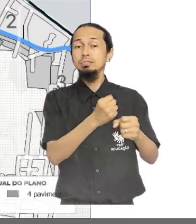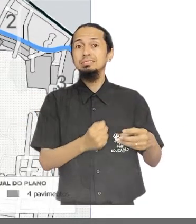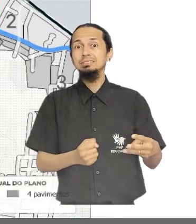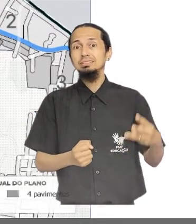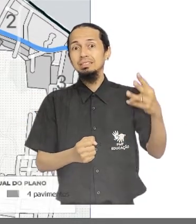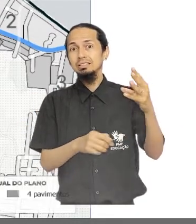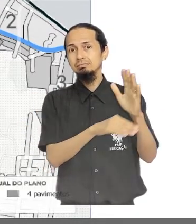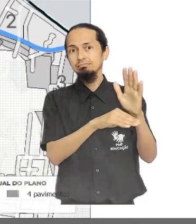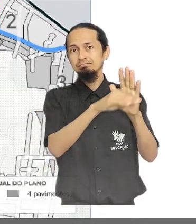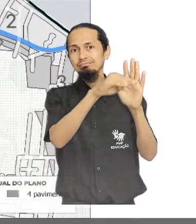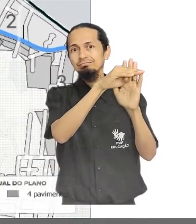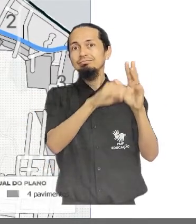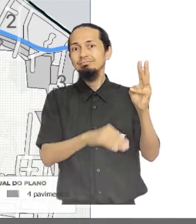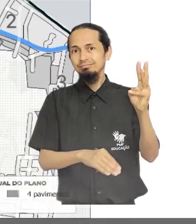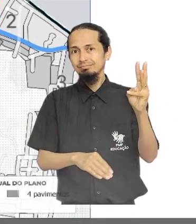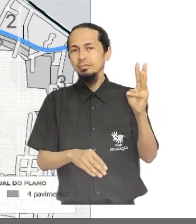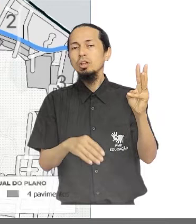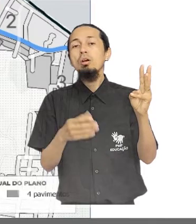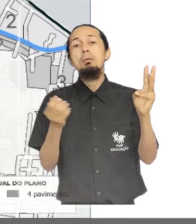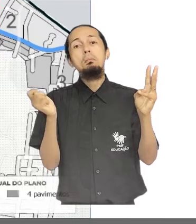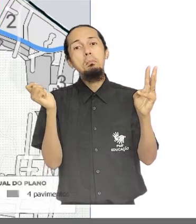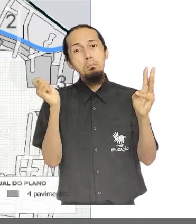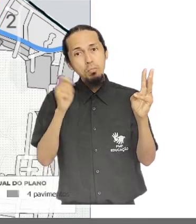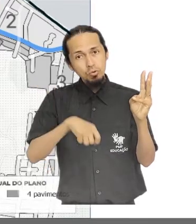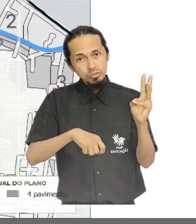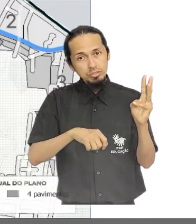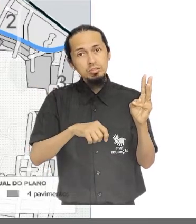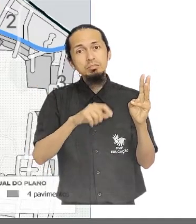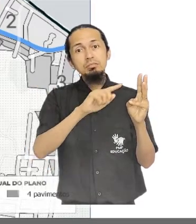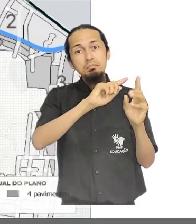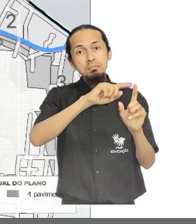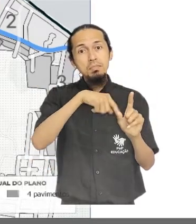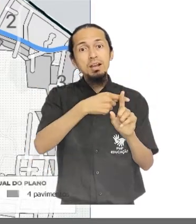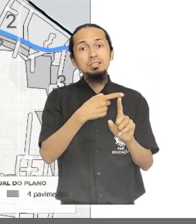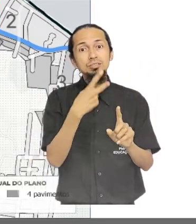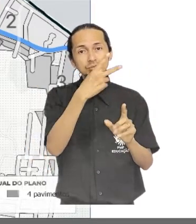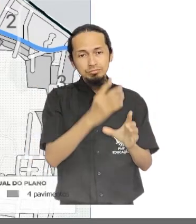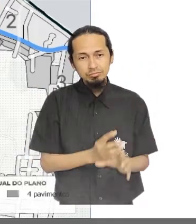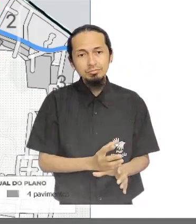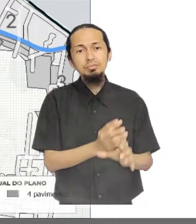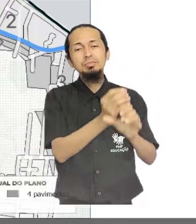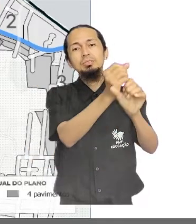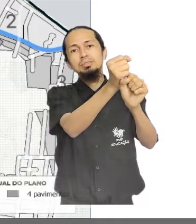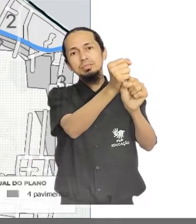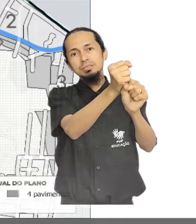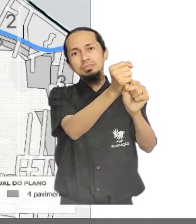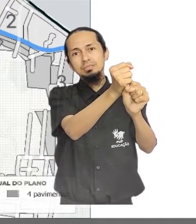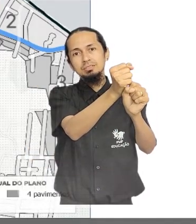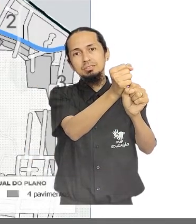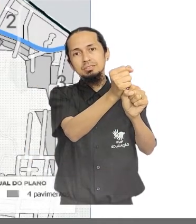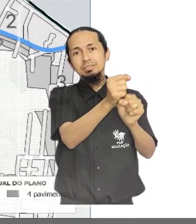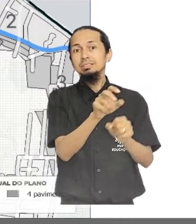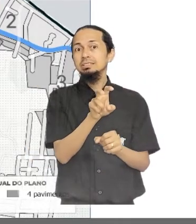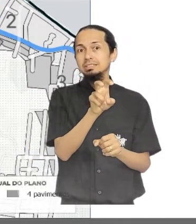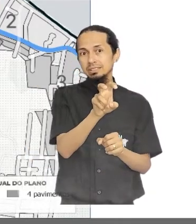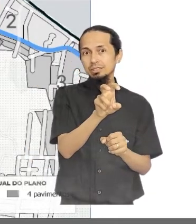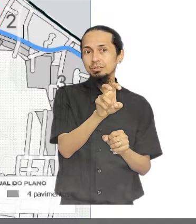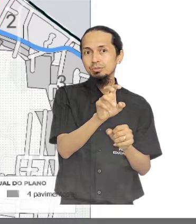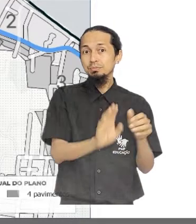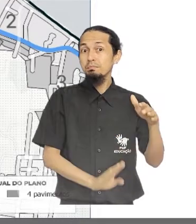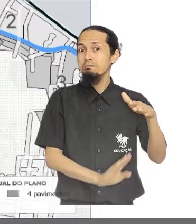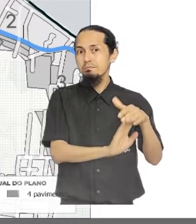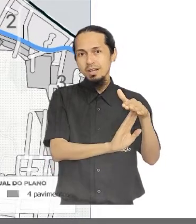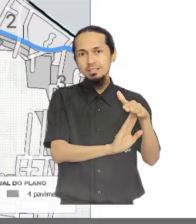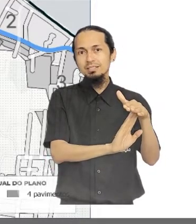construção de no máximo três pavimentos poderão receber até dois pavimentos, mediante outorga onerosa, totalizando a altura